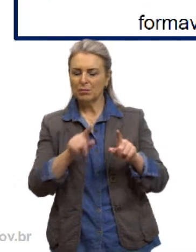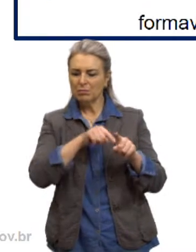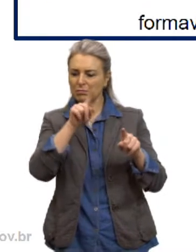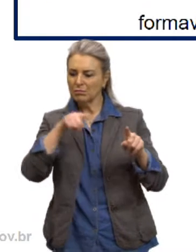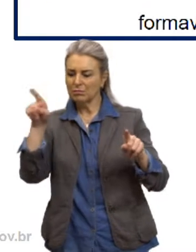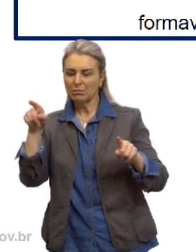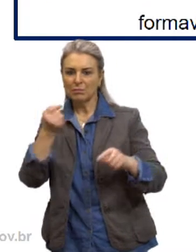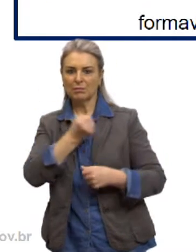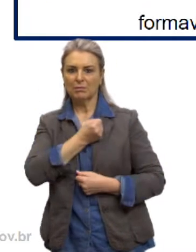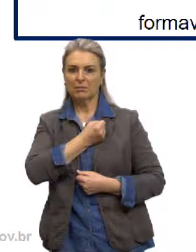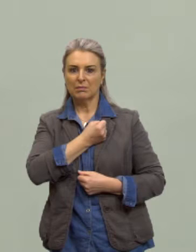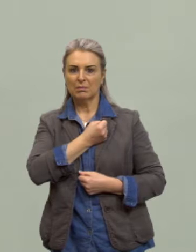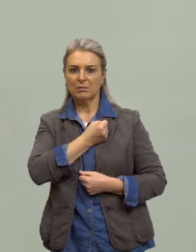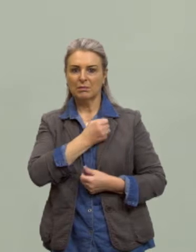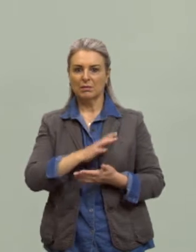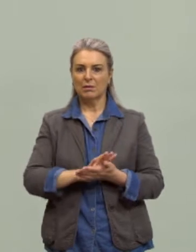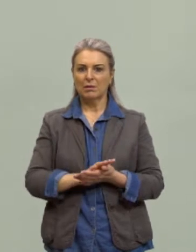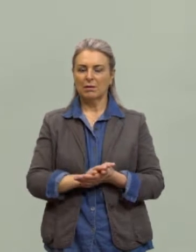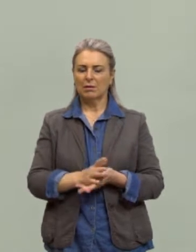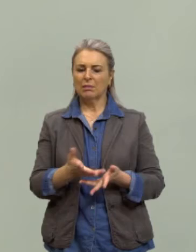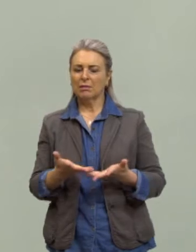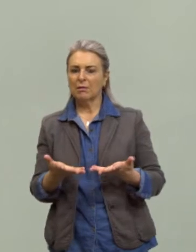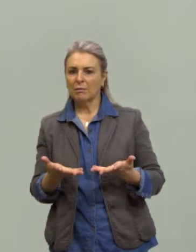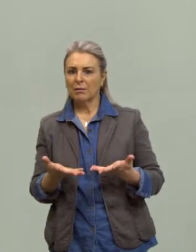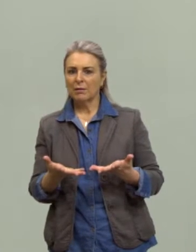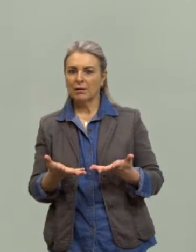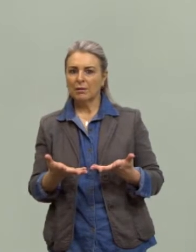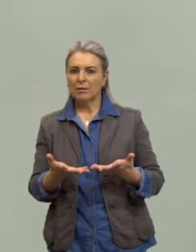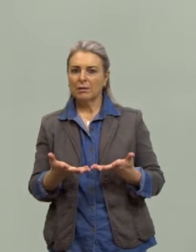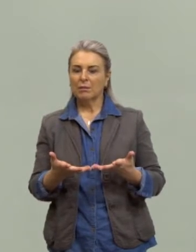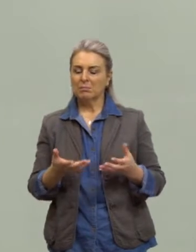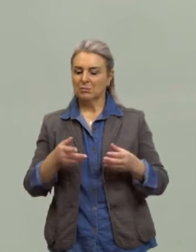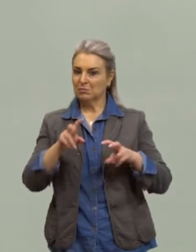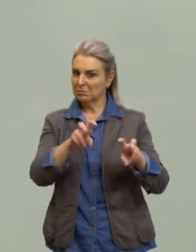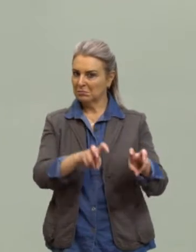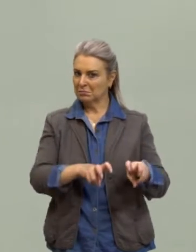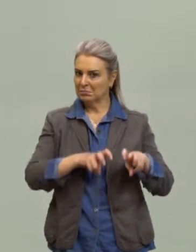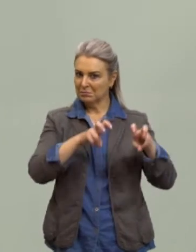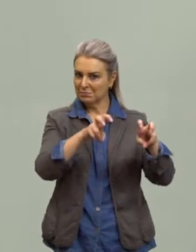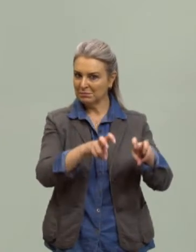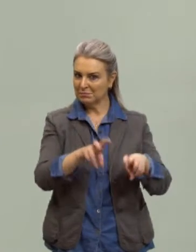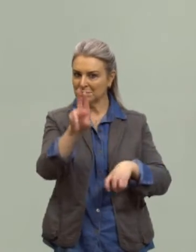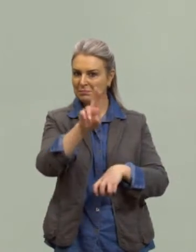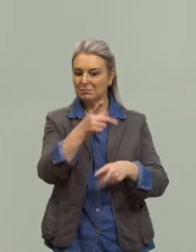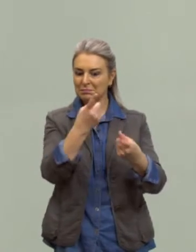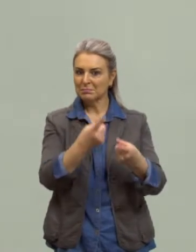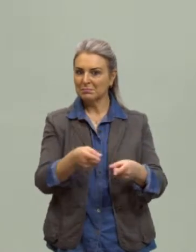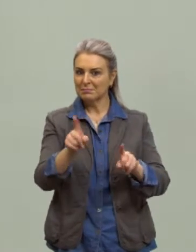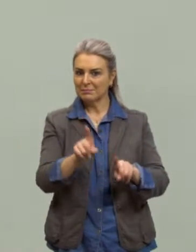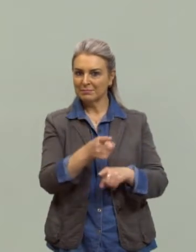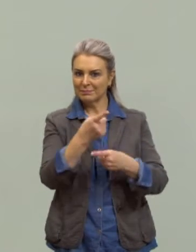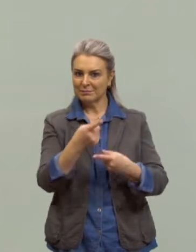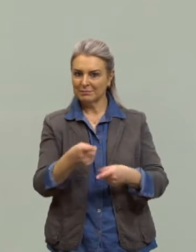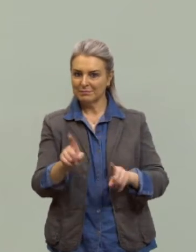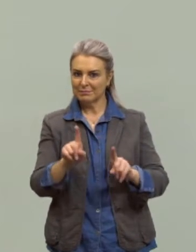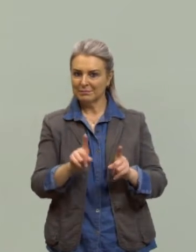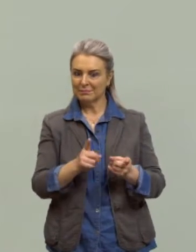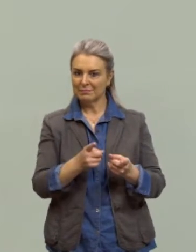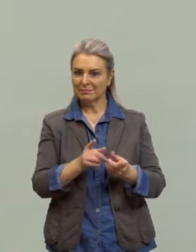numérica. Então, vejam que nós saímos da agricultura para a música, certo? E